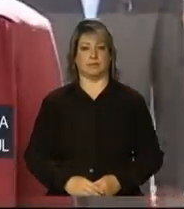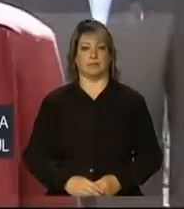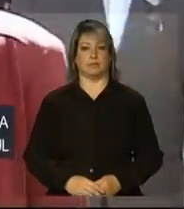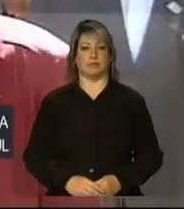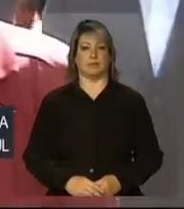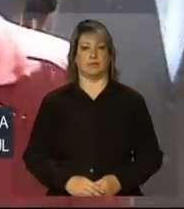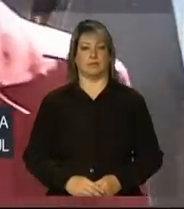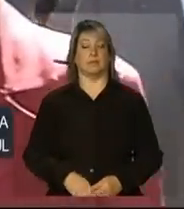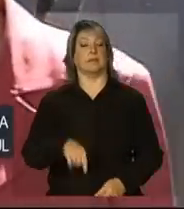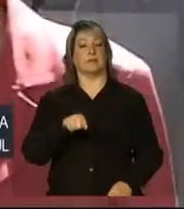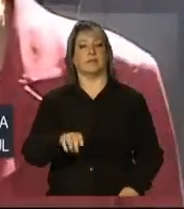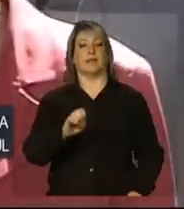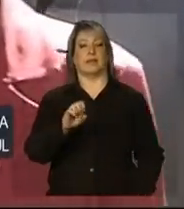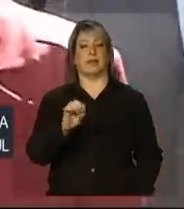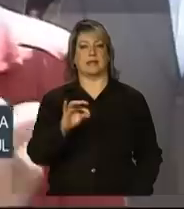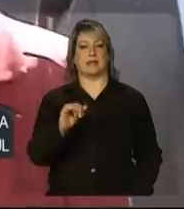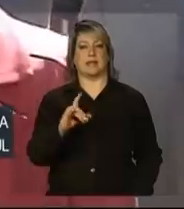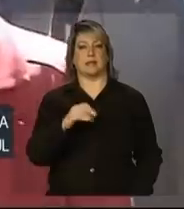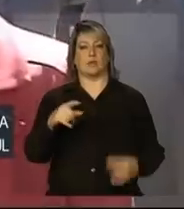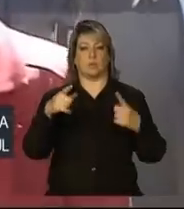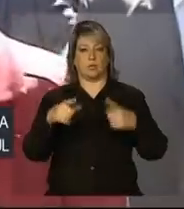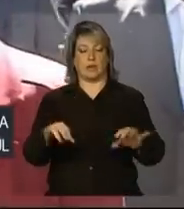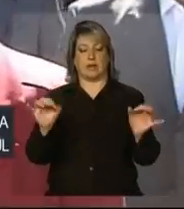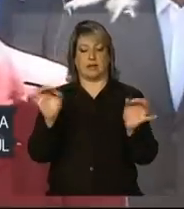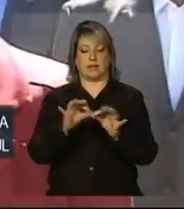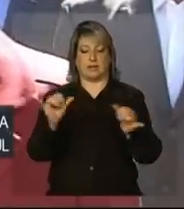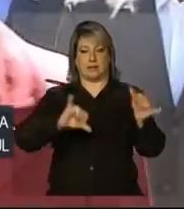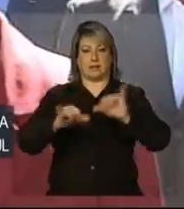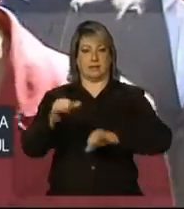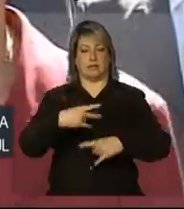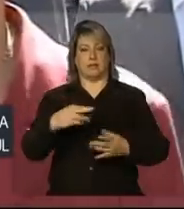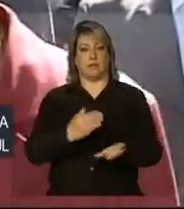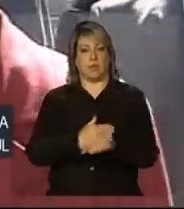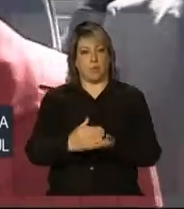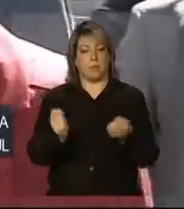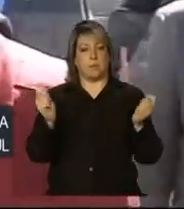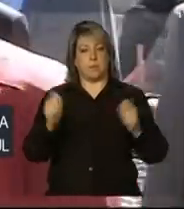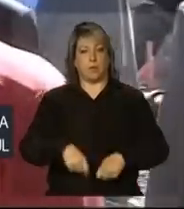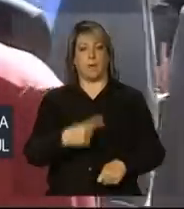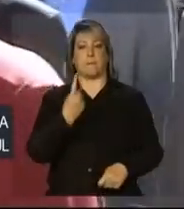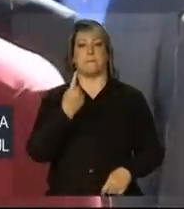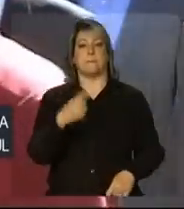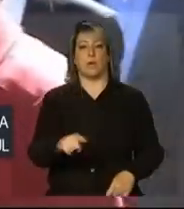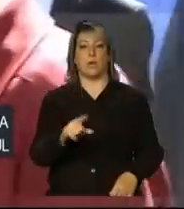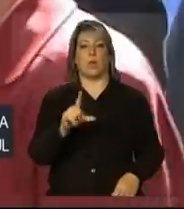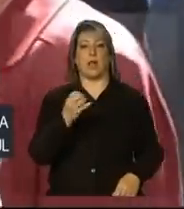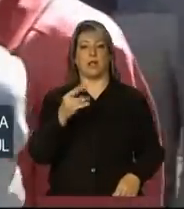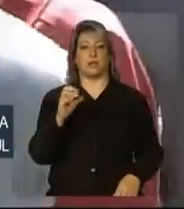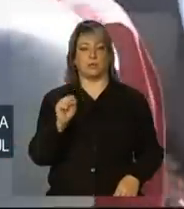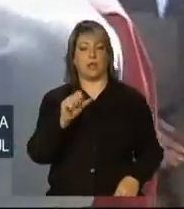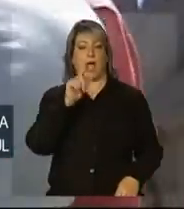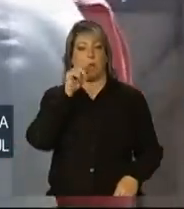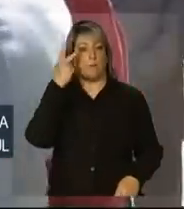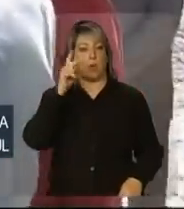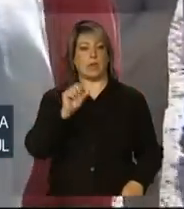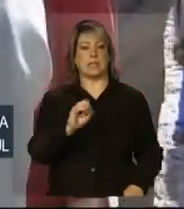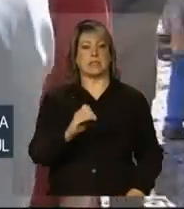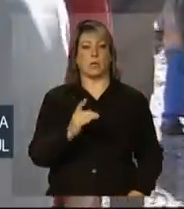A estação de tratamento terá capacidade inicial para tratar mil litros de água por segundo,